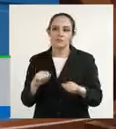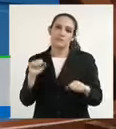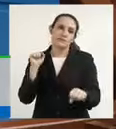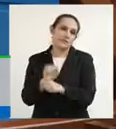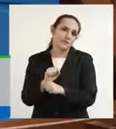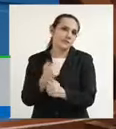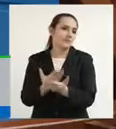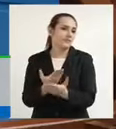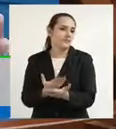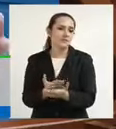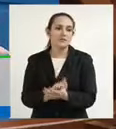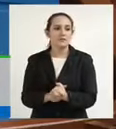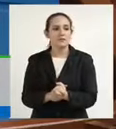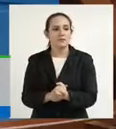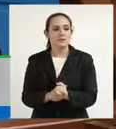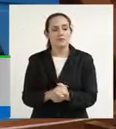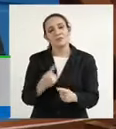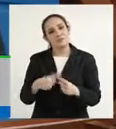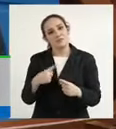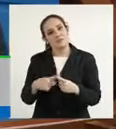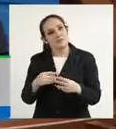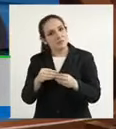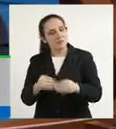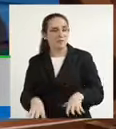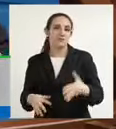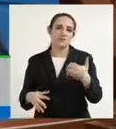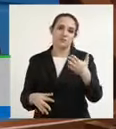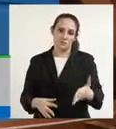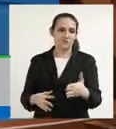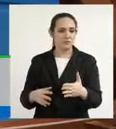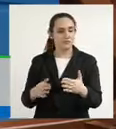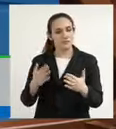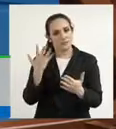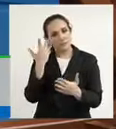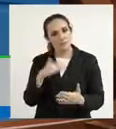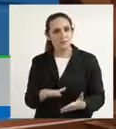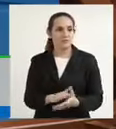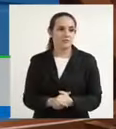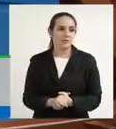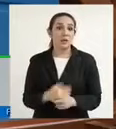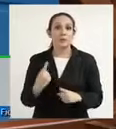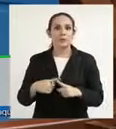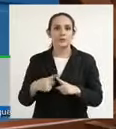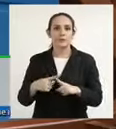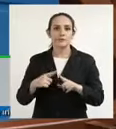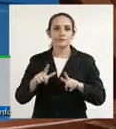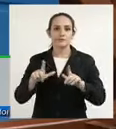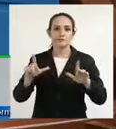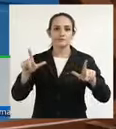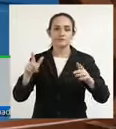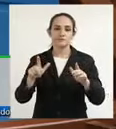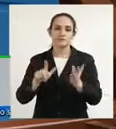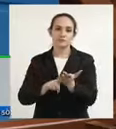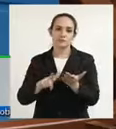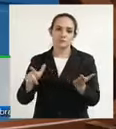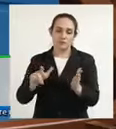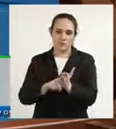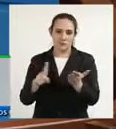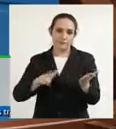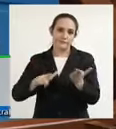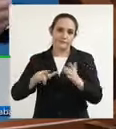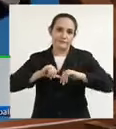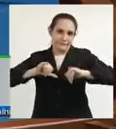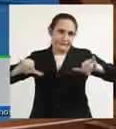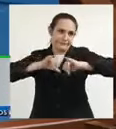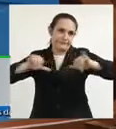medo de poder ir e realmente ele cometer esta prática. Há tanto, deputado Antônio Vaz, que,